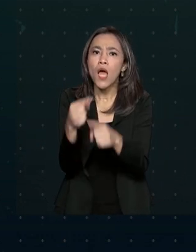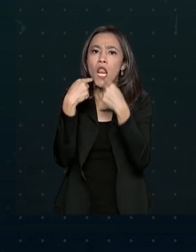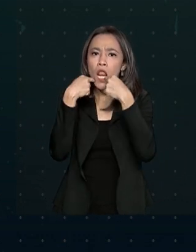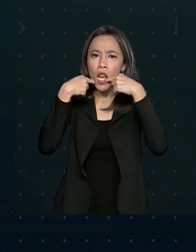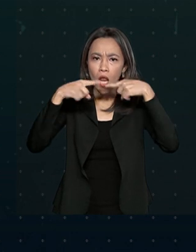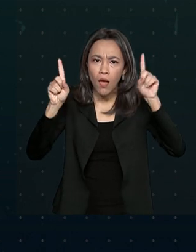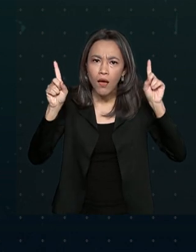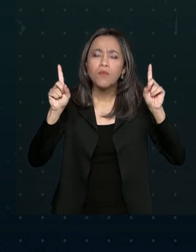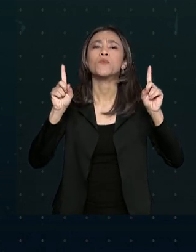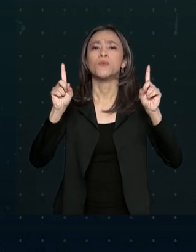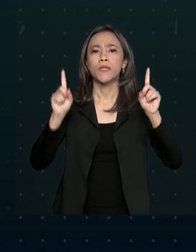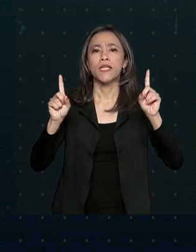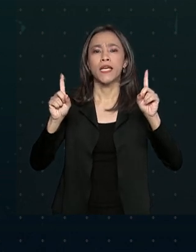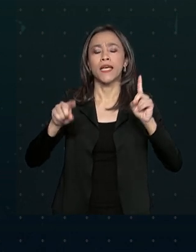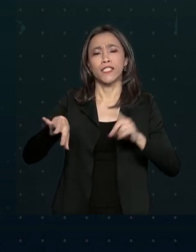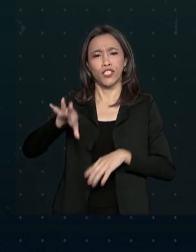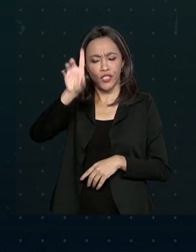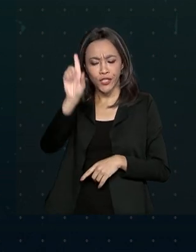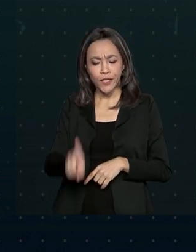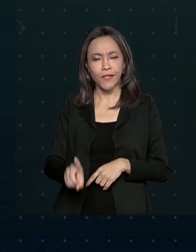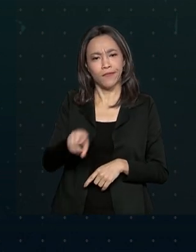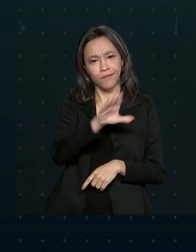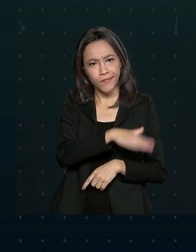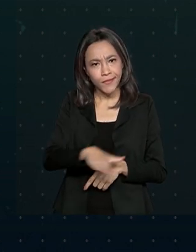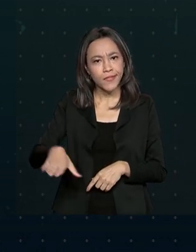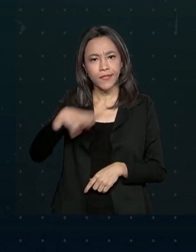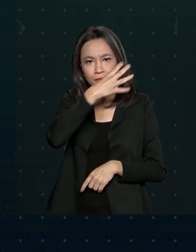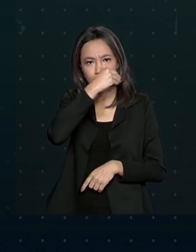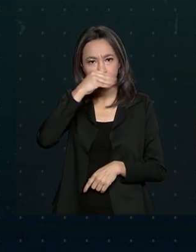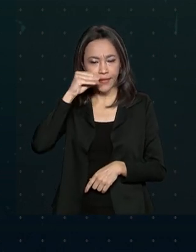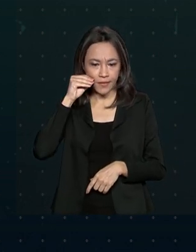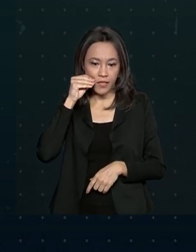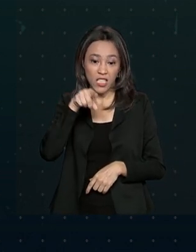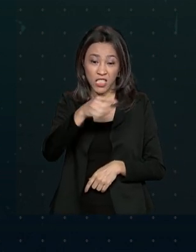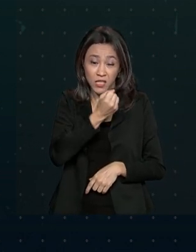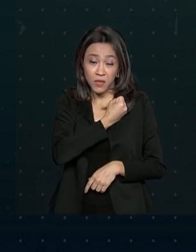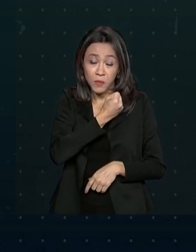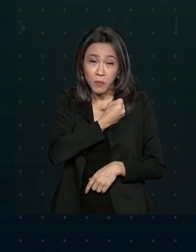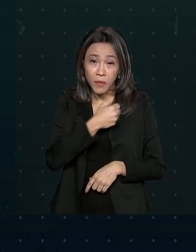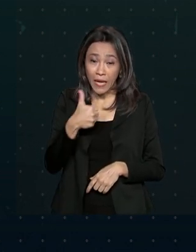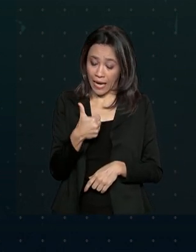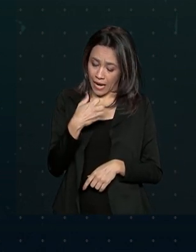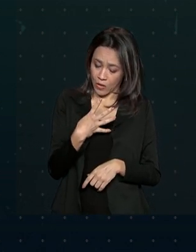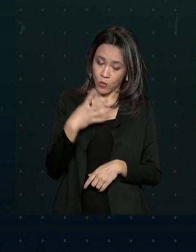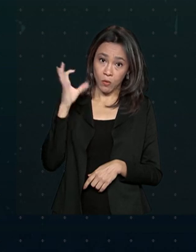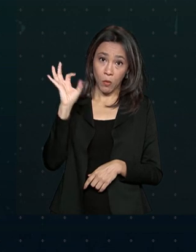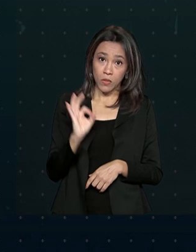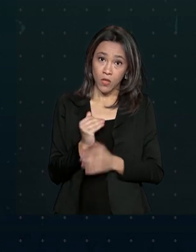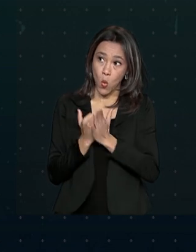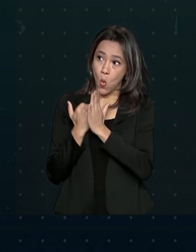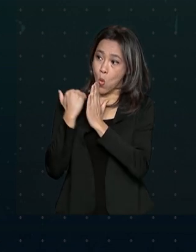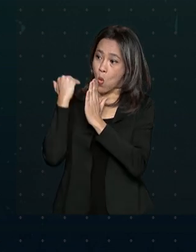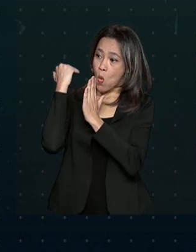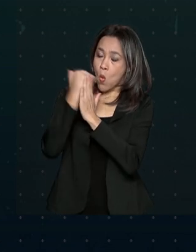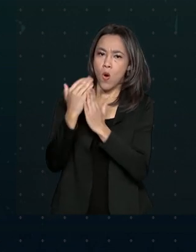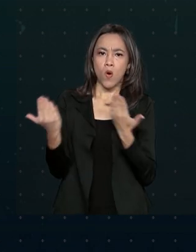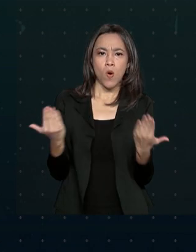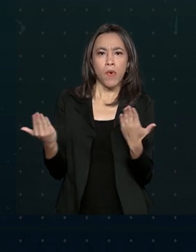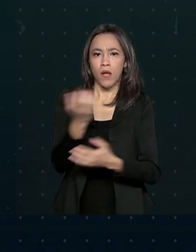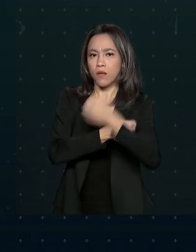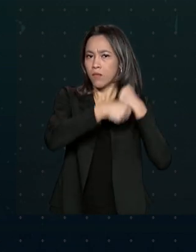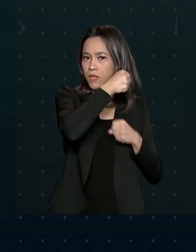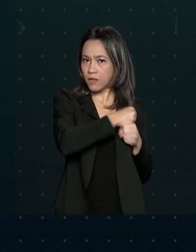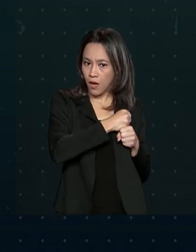de violações de direitos de crianças e adolescentes, número 14% maior que no ano anterior.